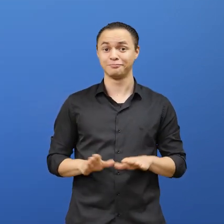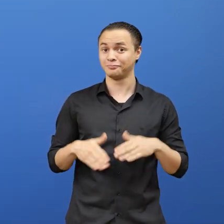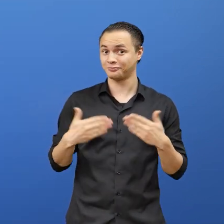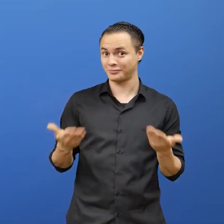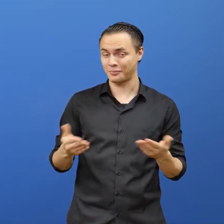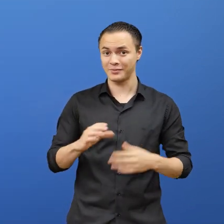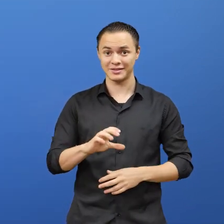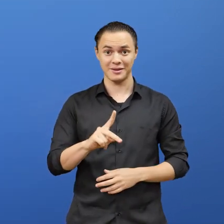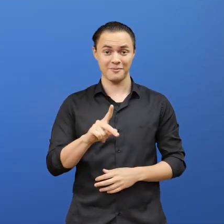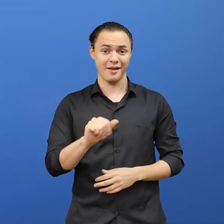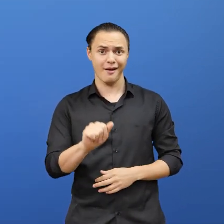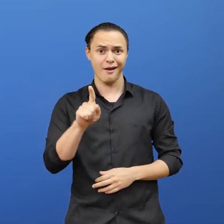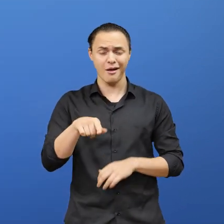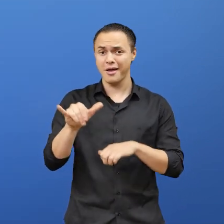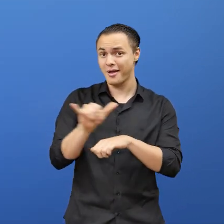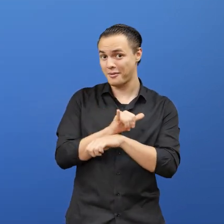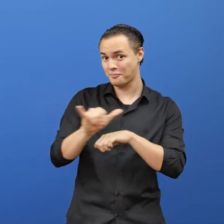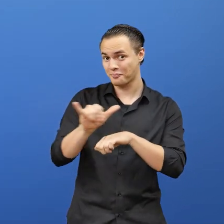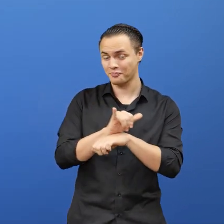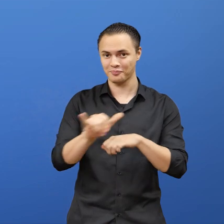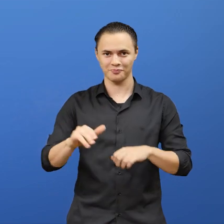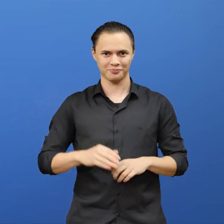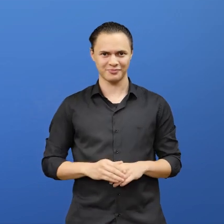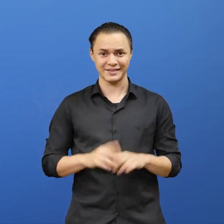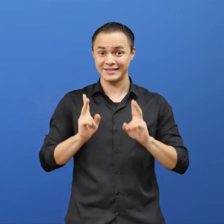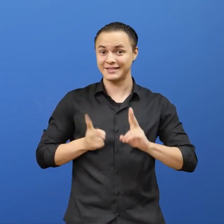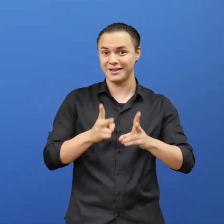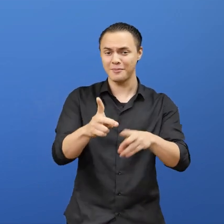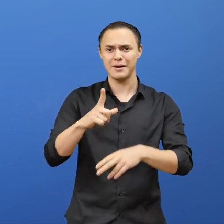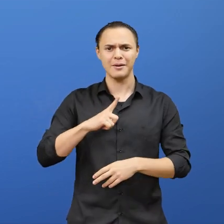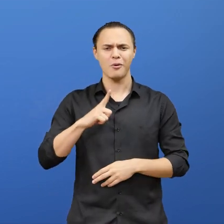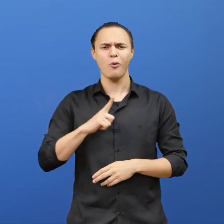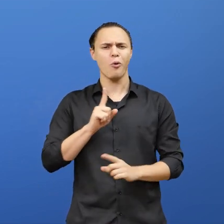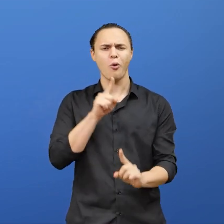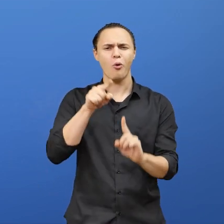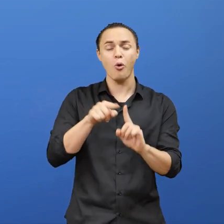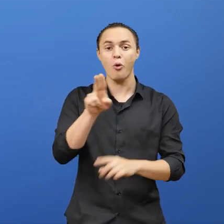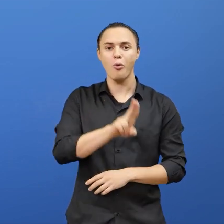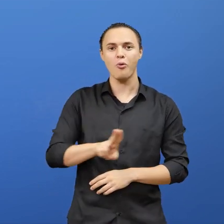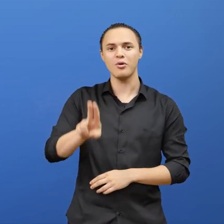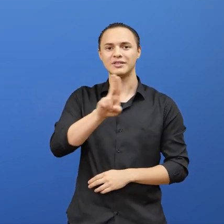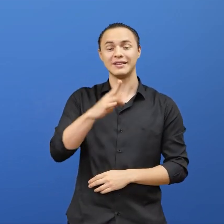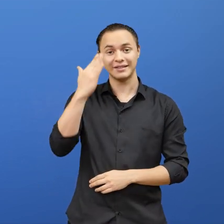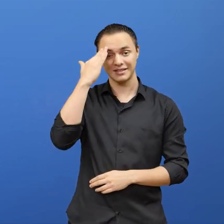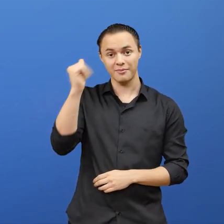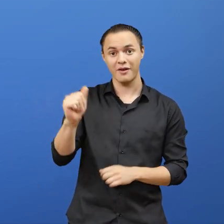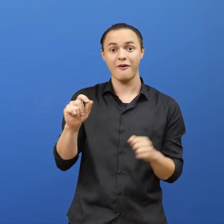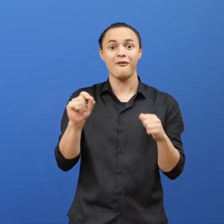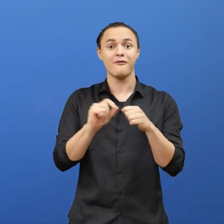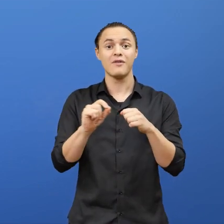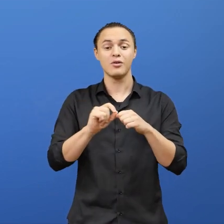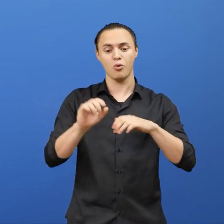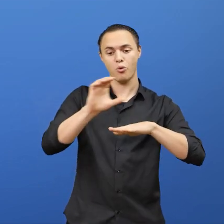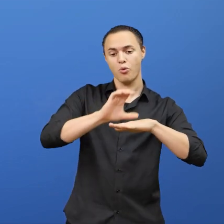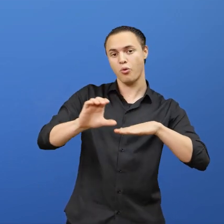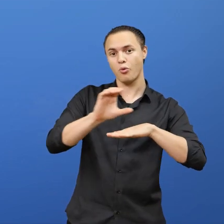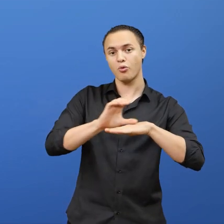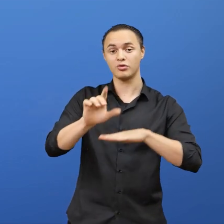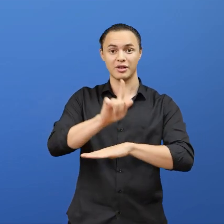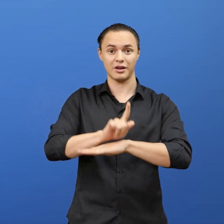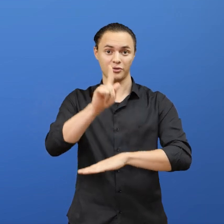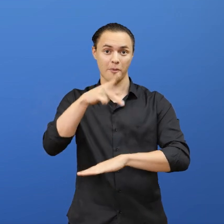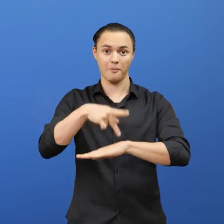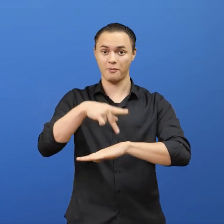Então, a CPA é estratégica, sendo os principais instrumentos para o reconhecimento ou renovação de reconhecimento de cursos de